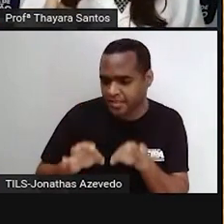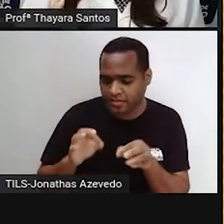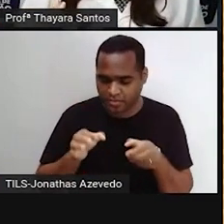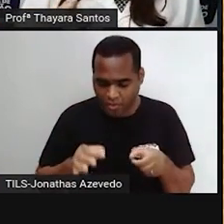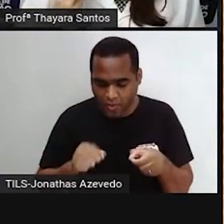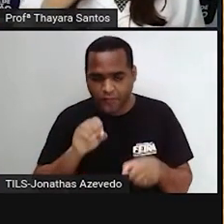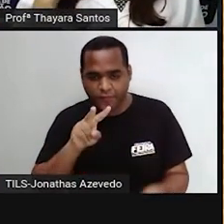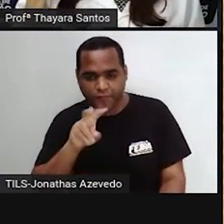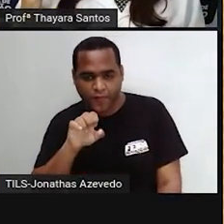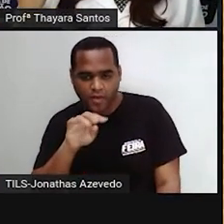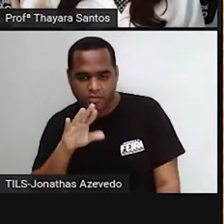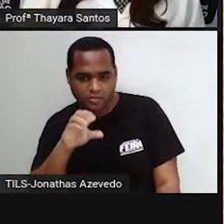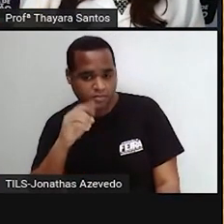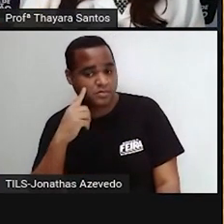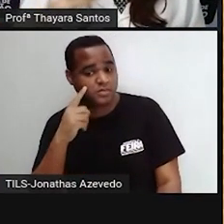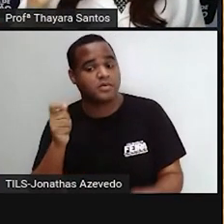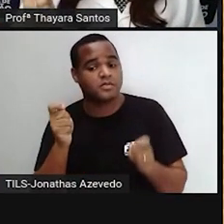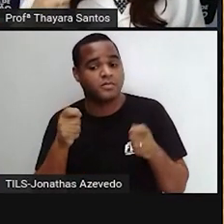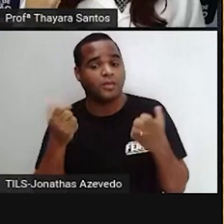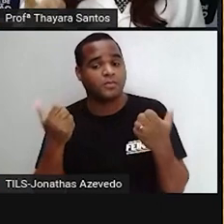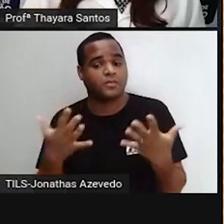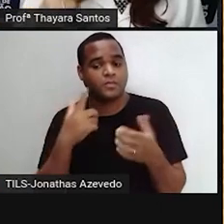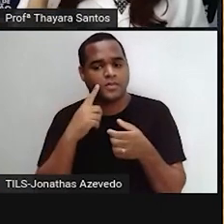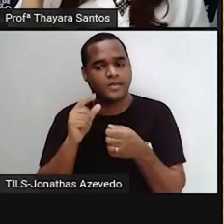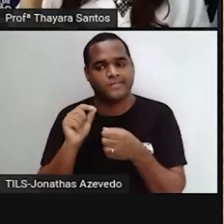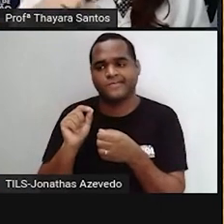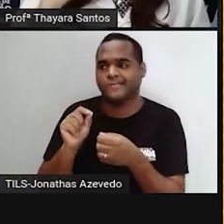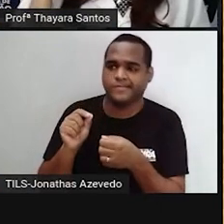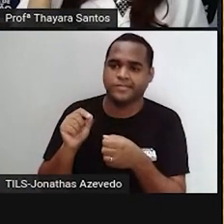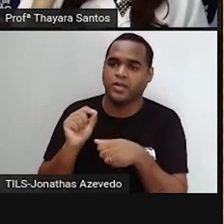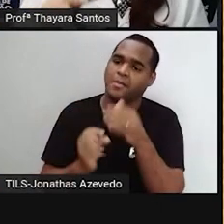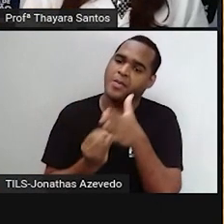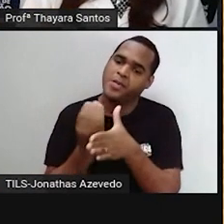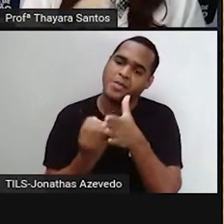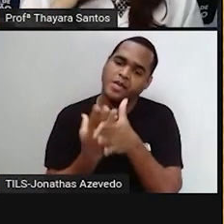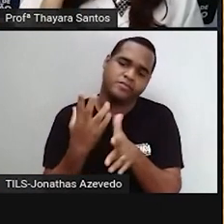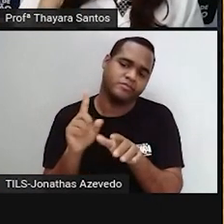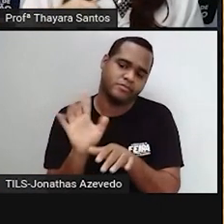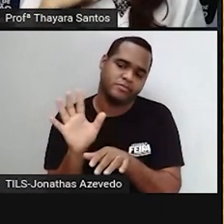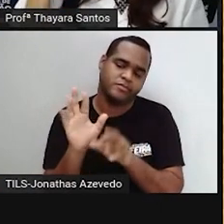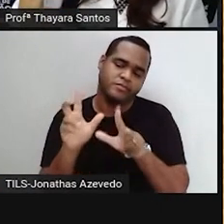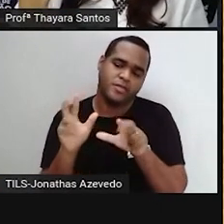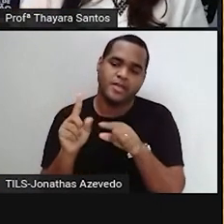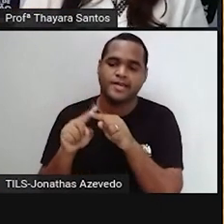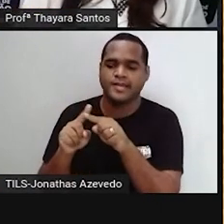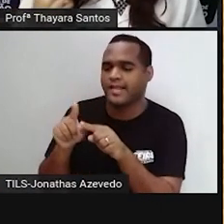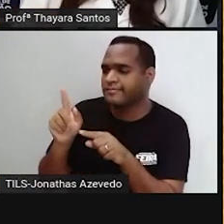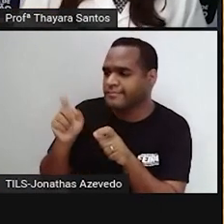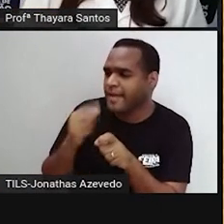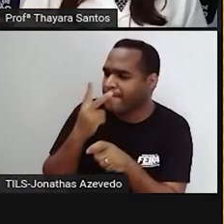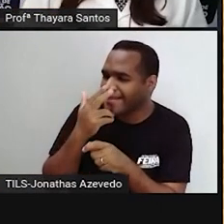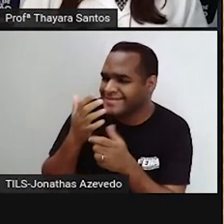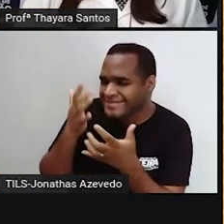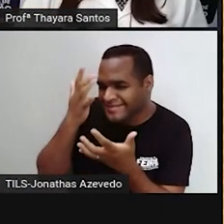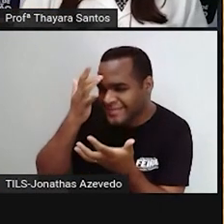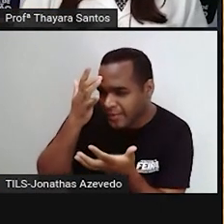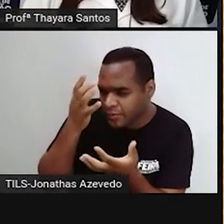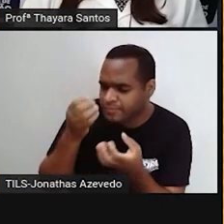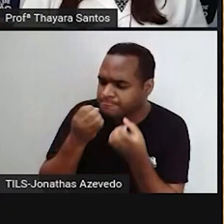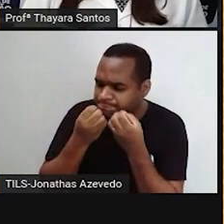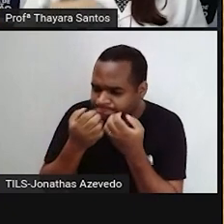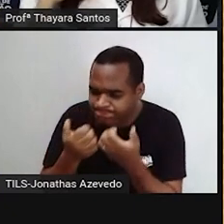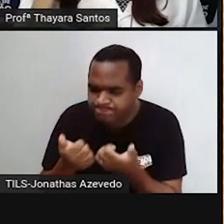ovócitos ali. Produzindo não, né? Que os ovócitos dela já estão maduros para que ocorra a